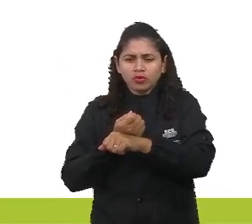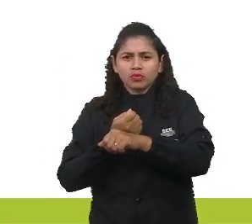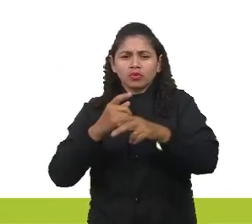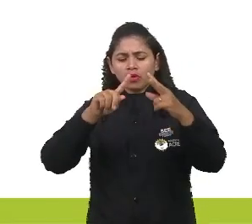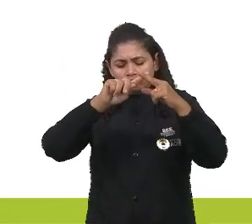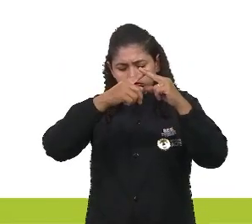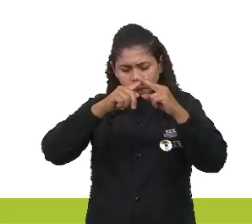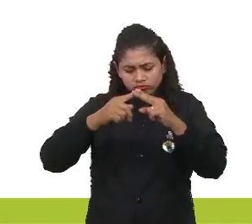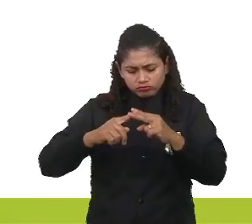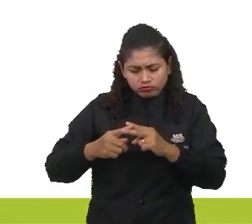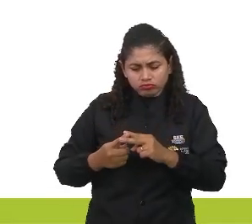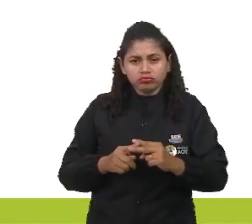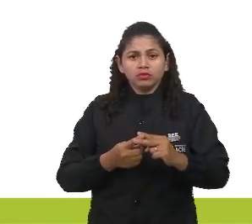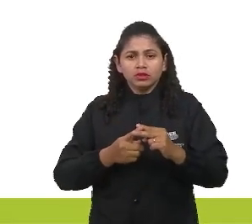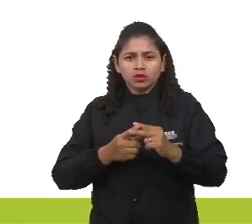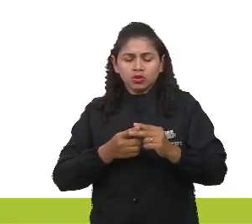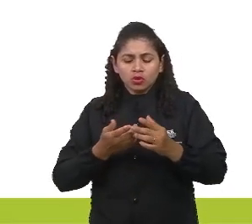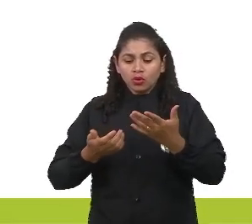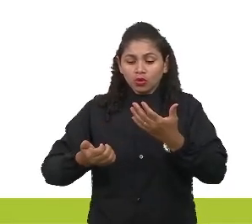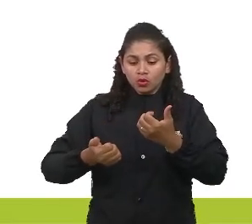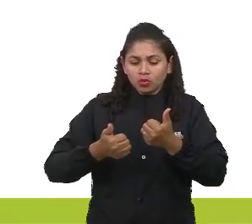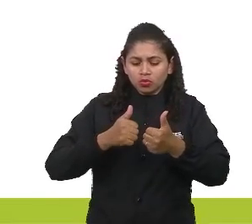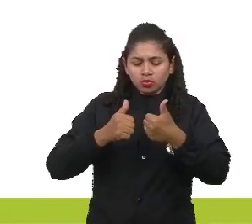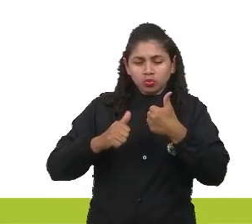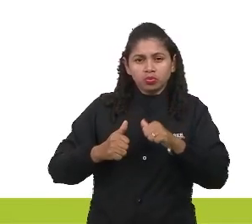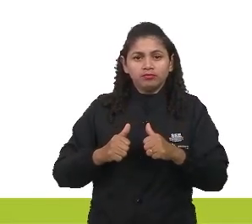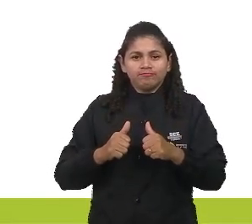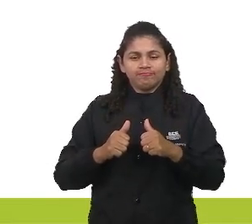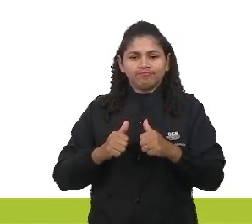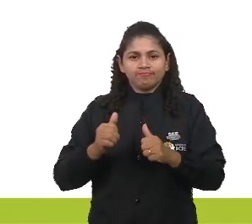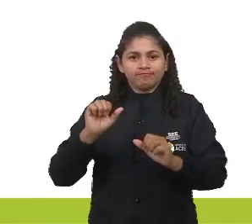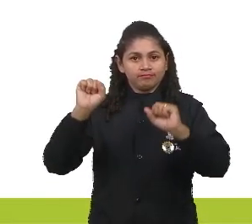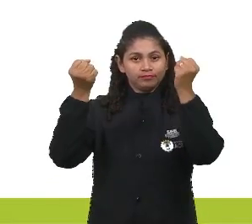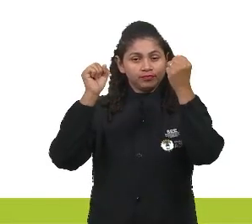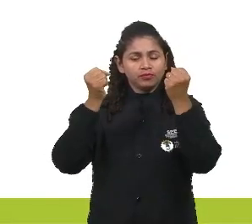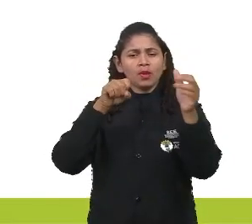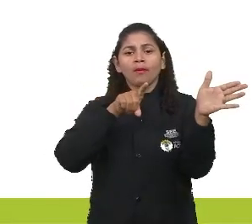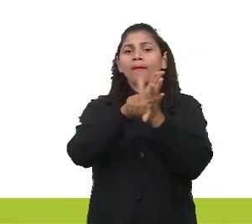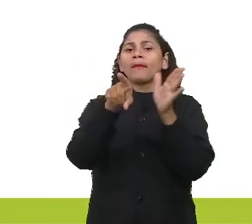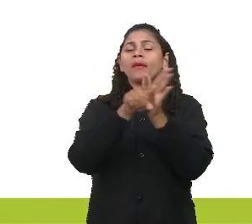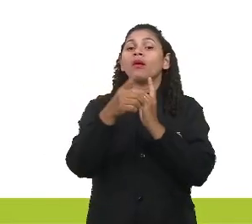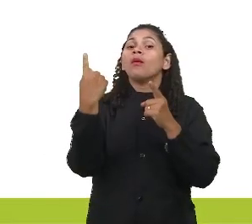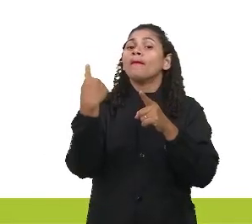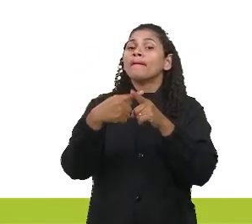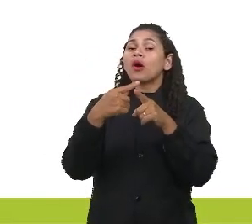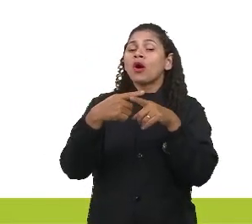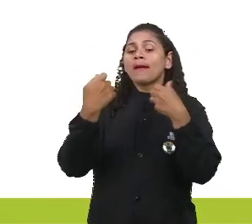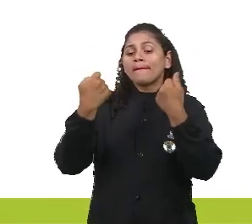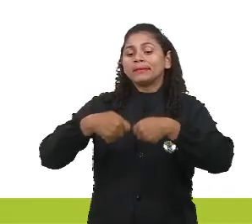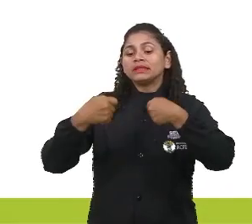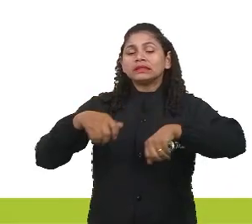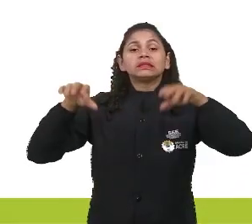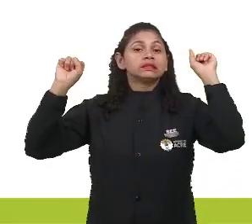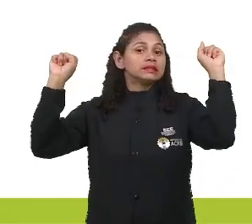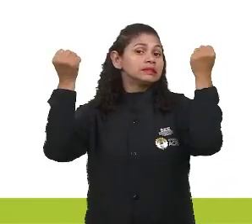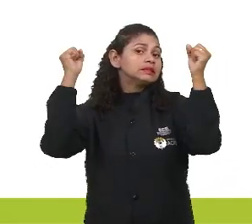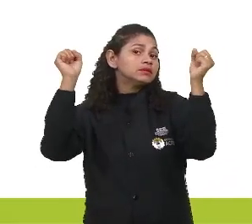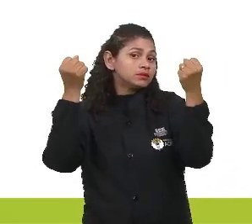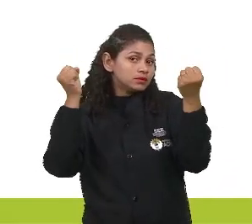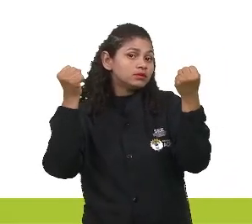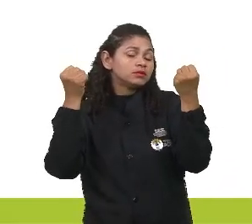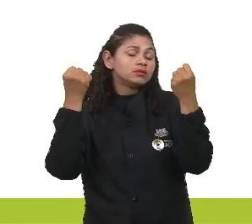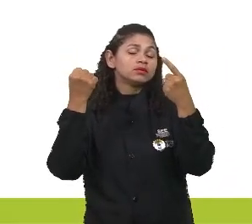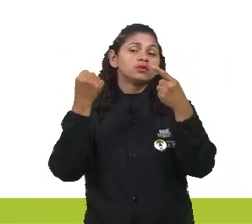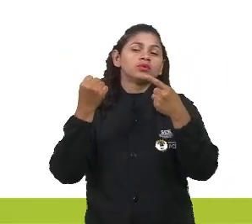exercícios físicos. Diante disso, vem a pergunta. Por que devemos nos exercitar? Os benefícios para a saúde são